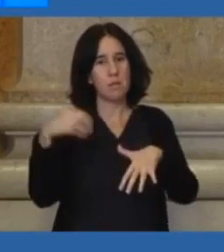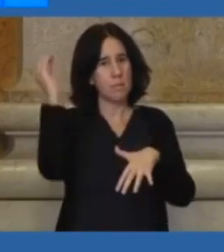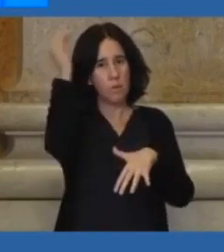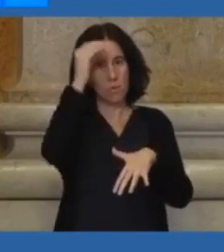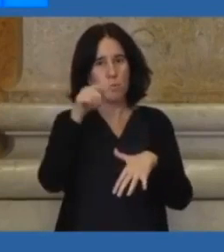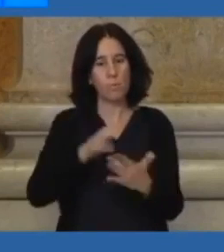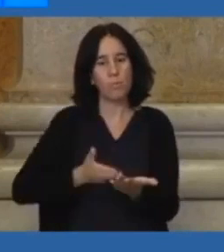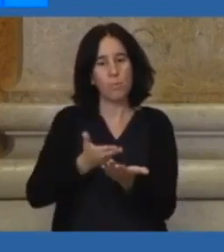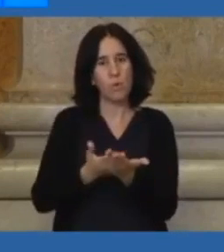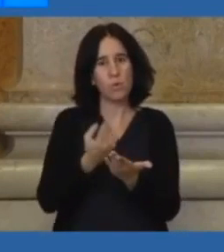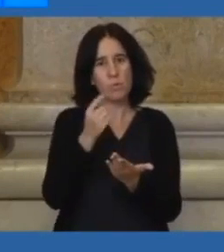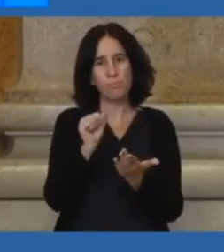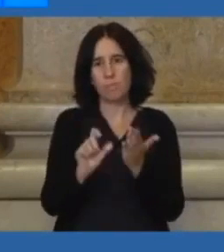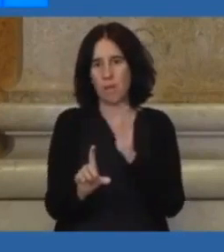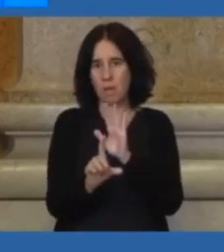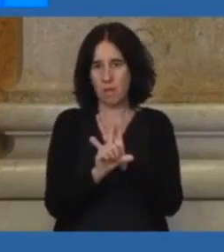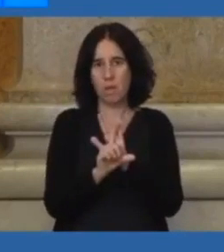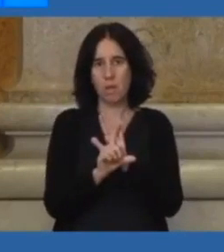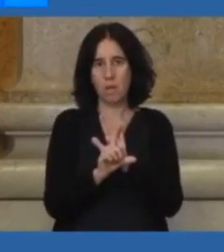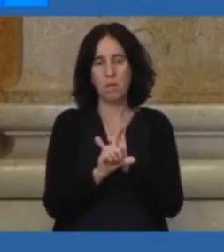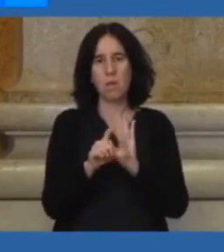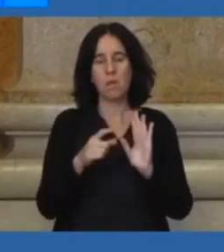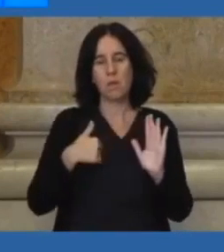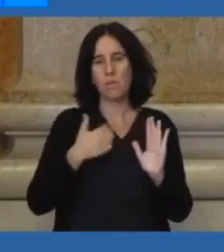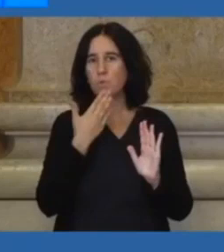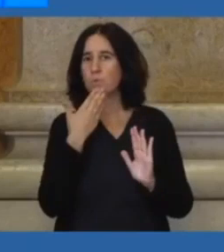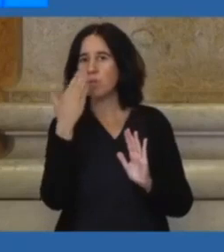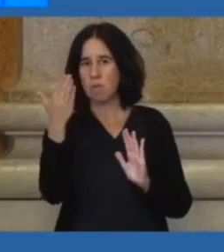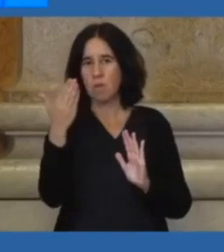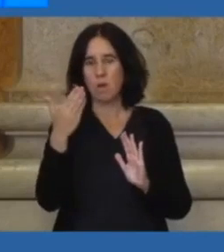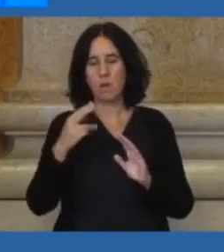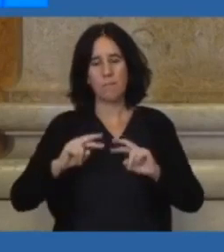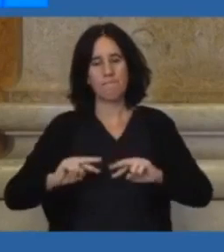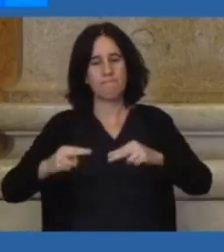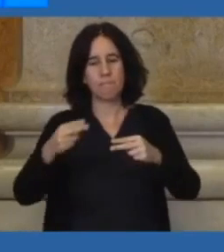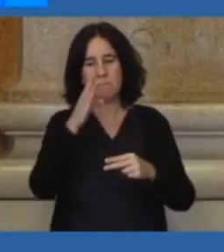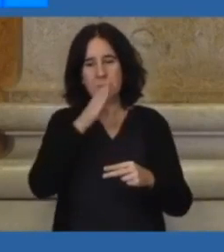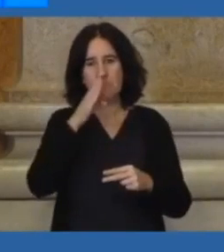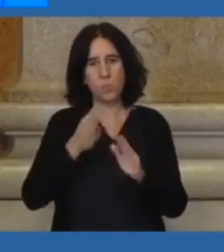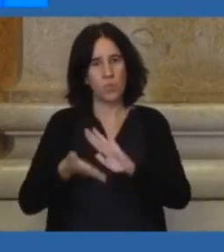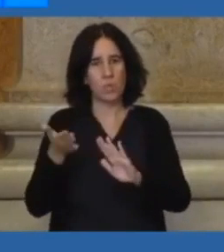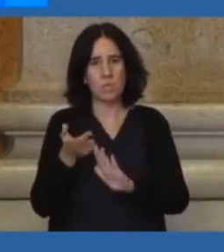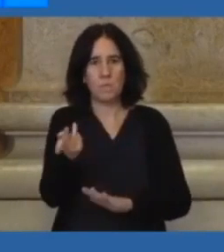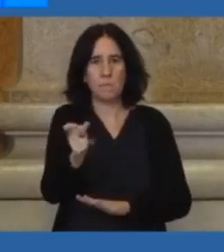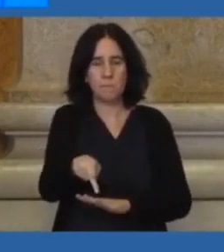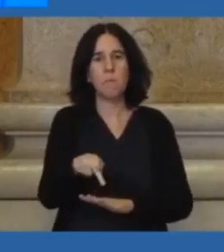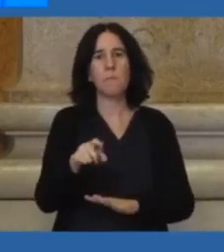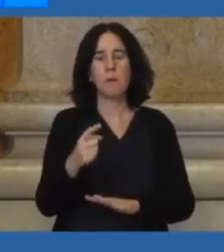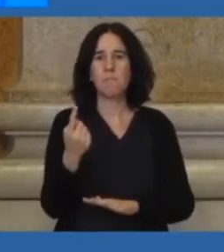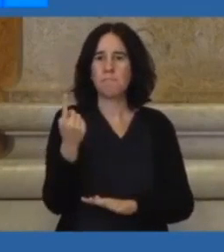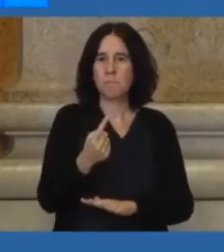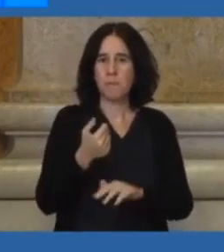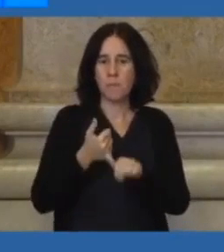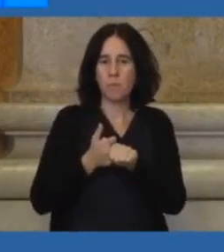uma proposta de lei a que solicitaremos uma tramitação de urgência para que seja imposta